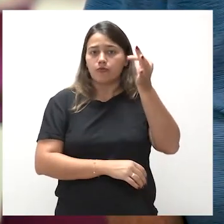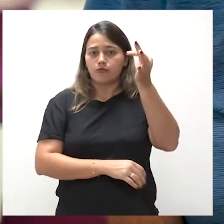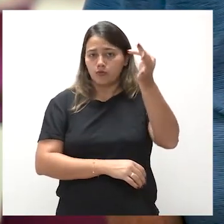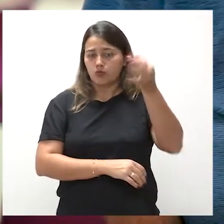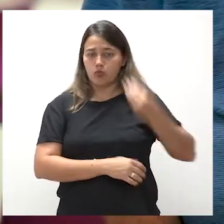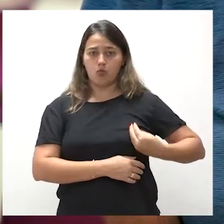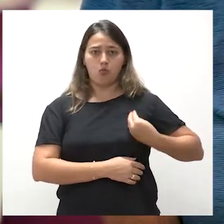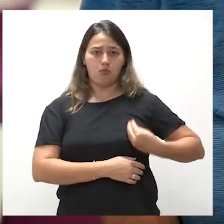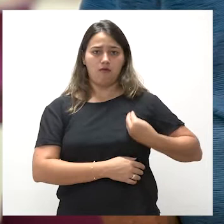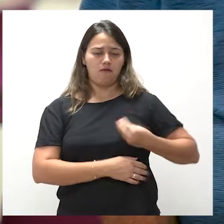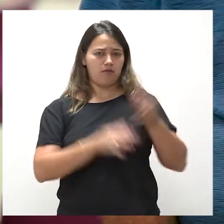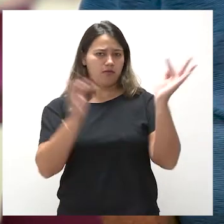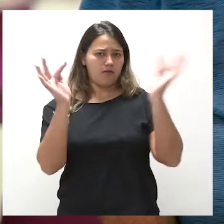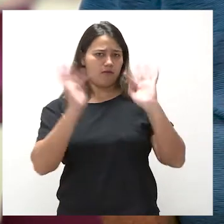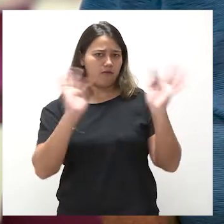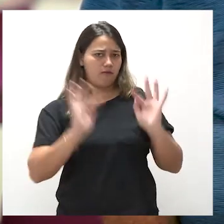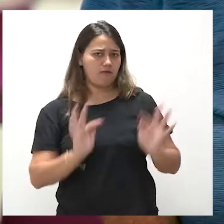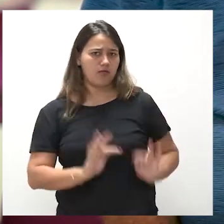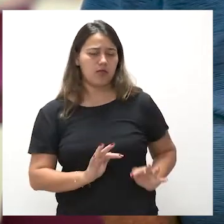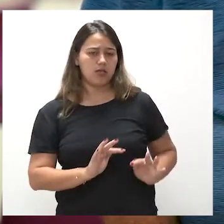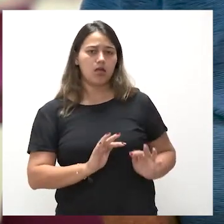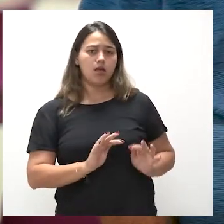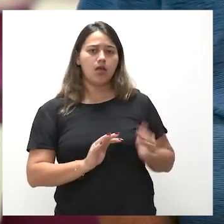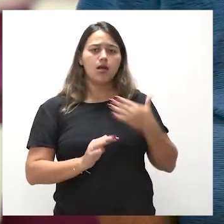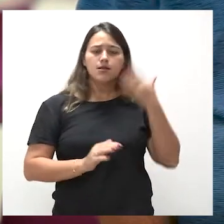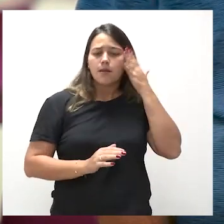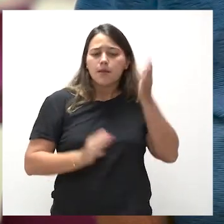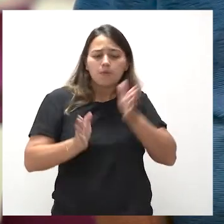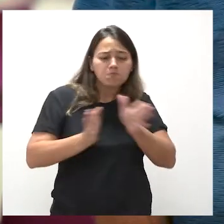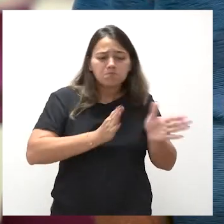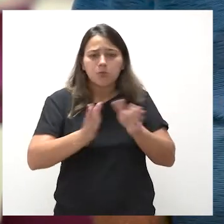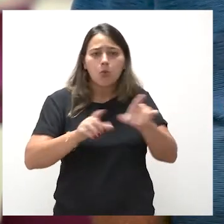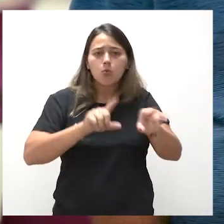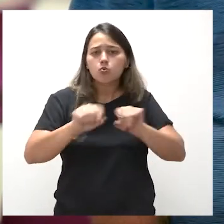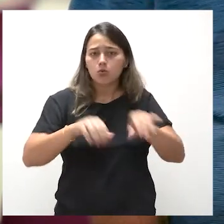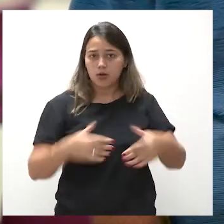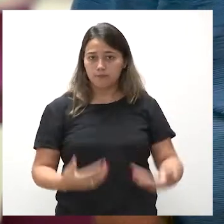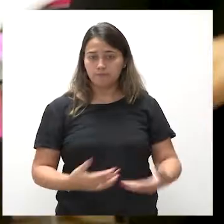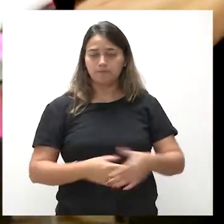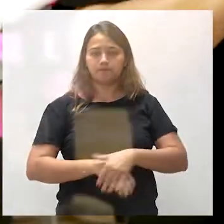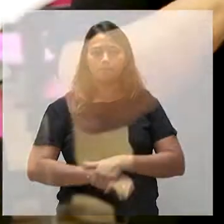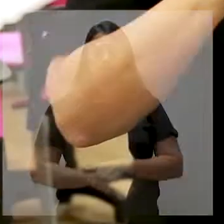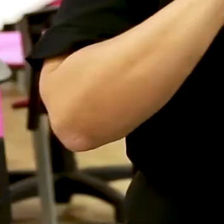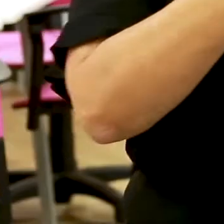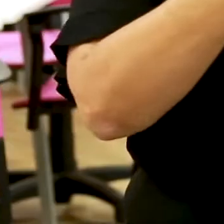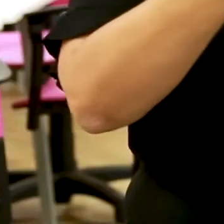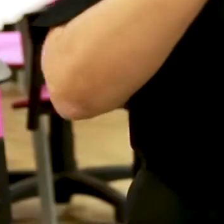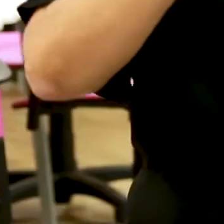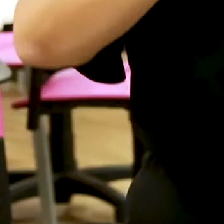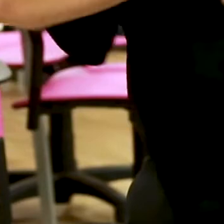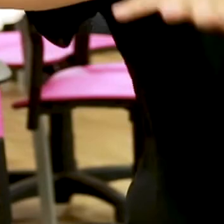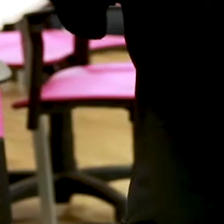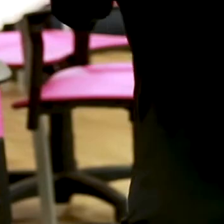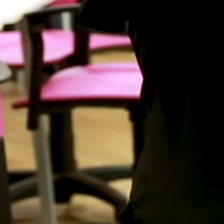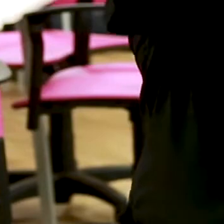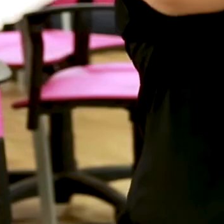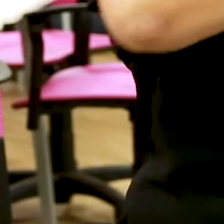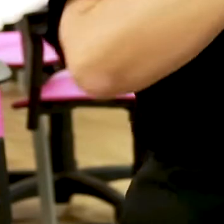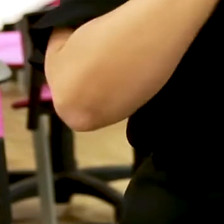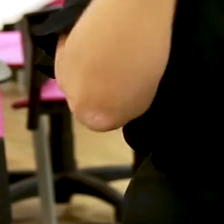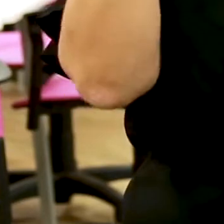eles também viverem uma vida feliz, né? Nas escolhas que eles fizerem. A nossa formação, ela é muito